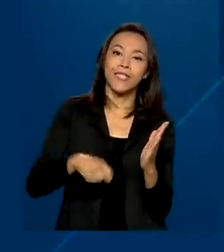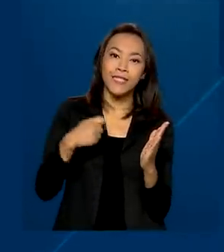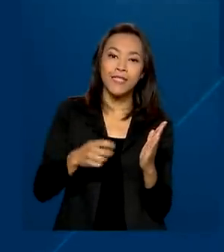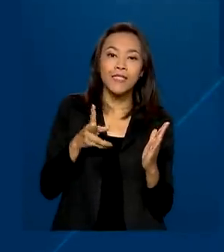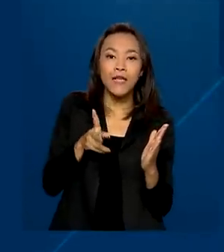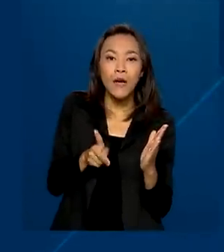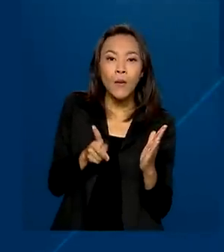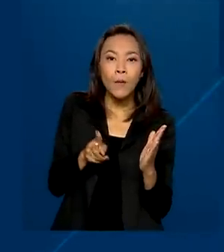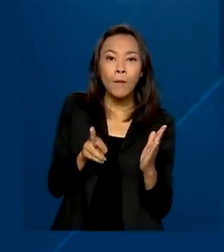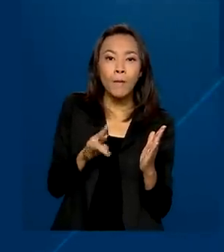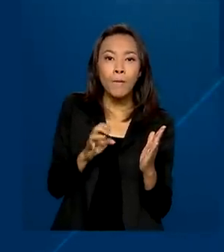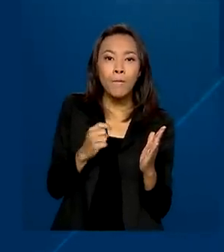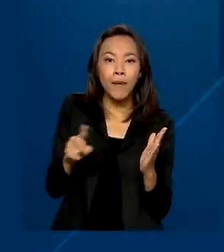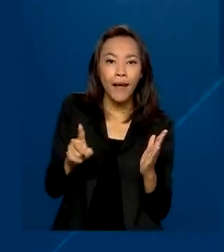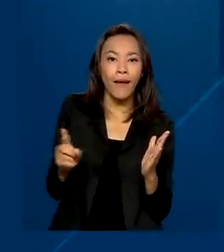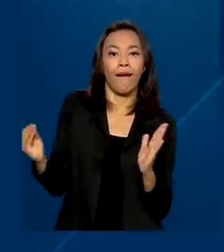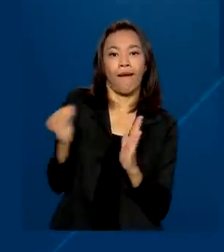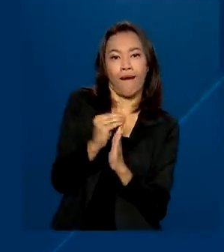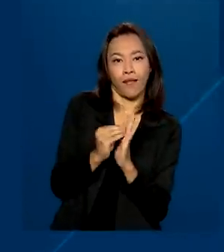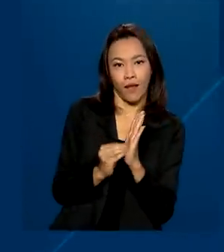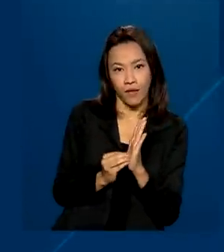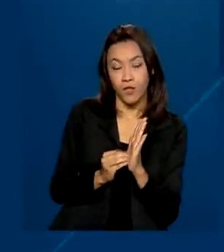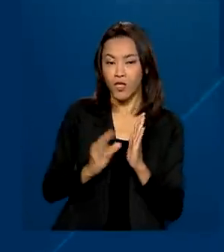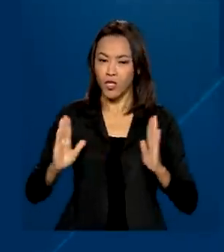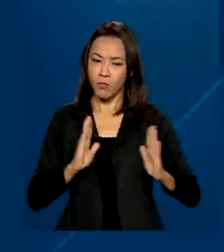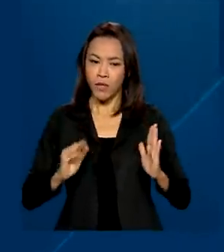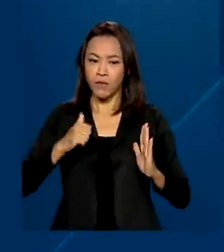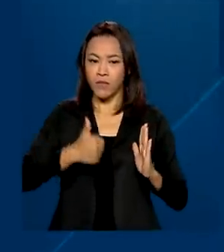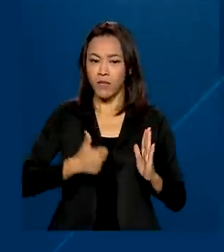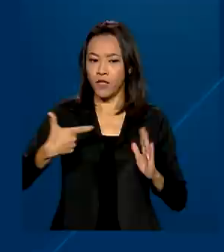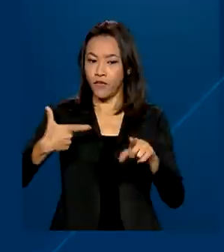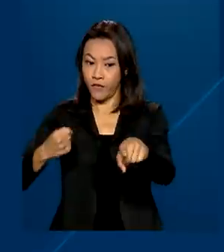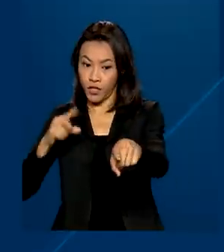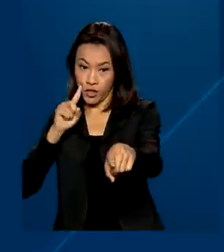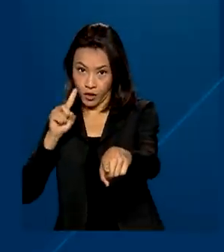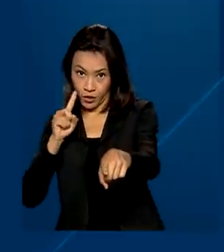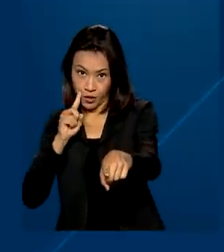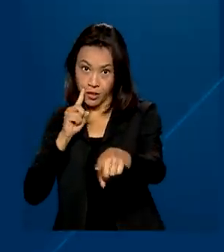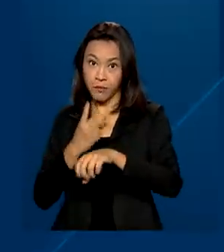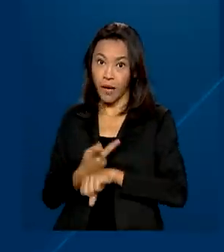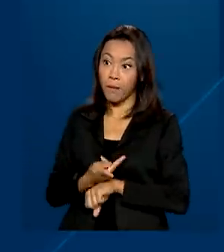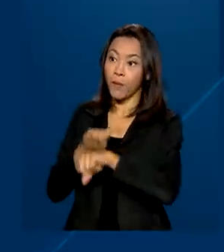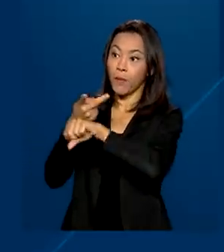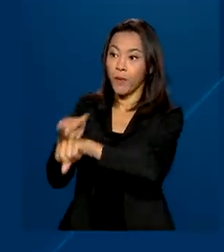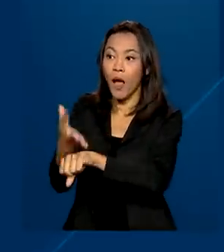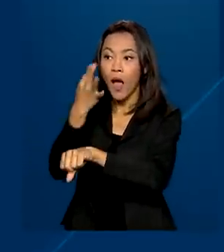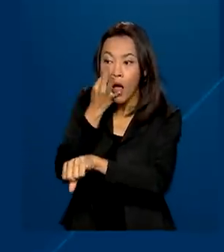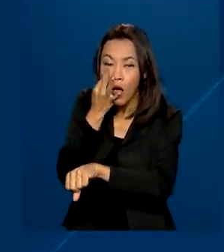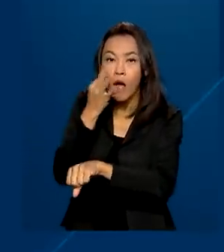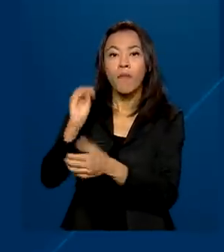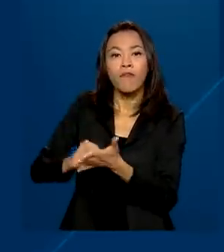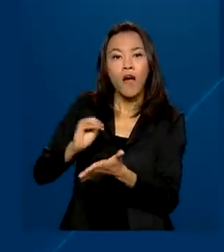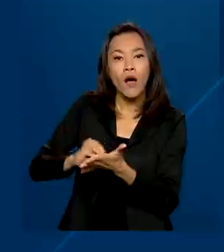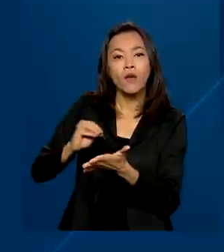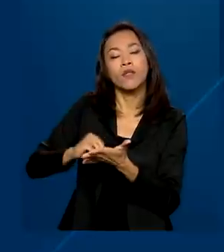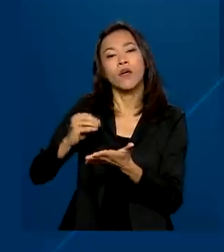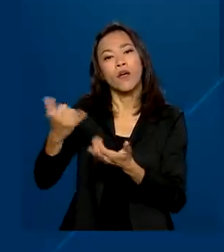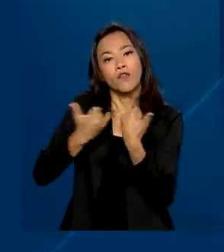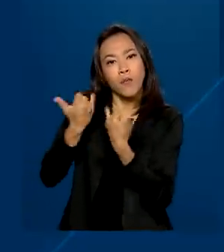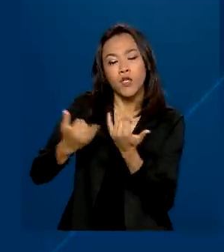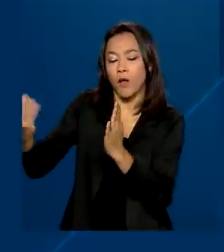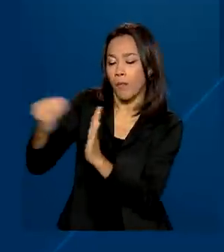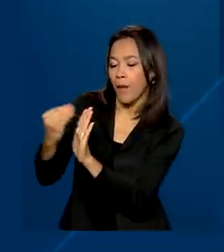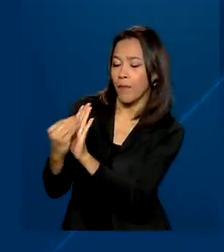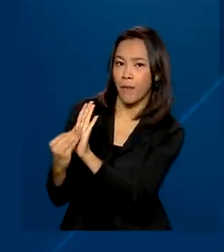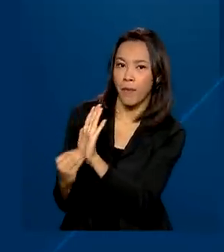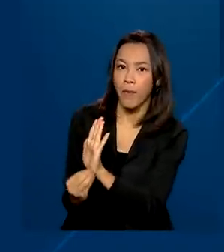pré-cadastro e depois tem 120 dias para comparecer a um posto de atendimento para complementar as informações. Os já